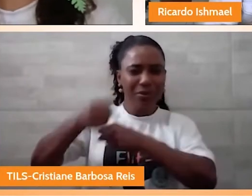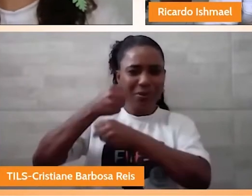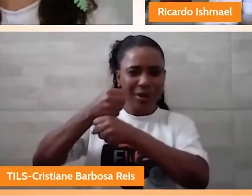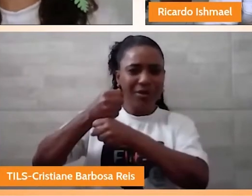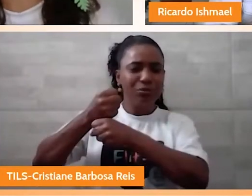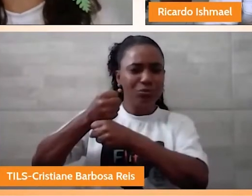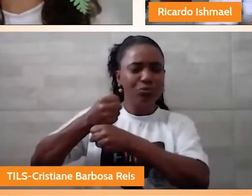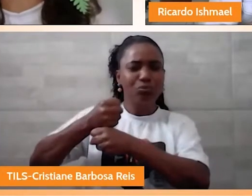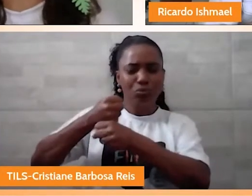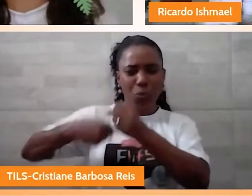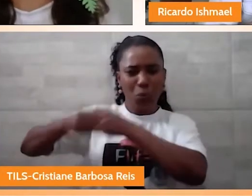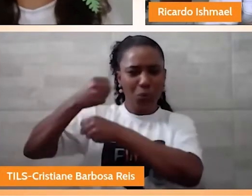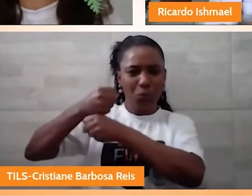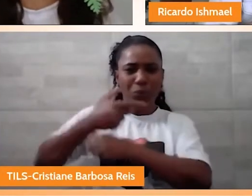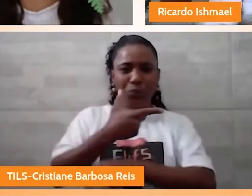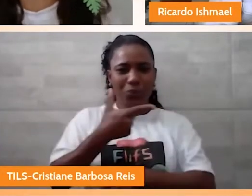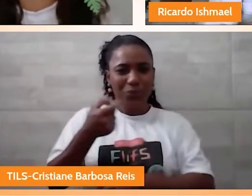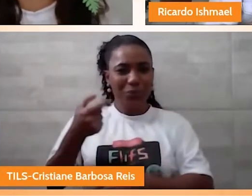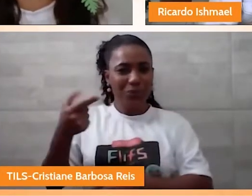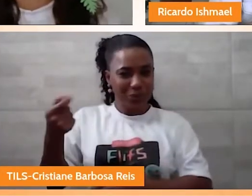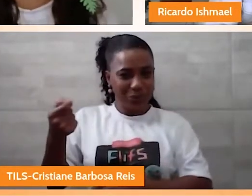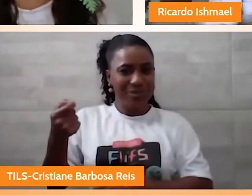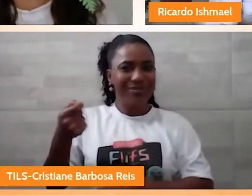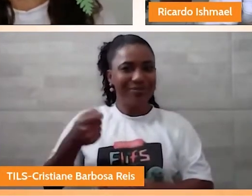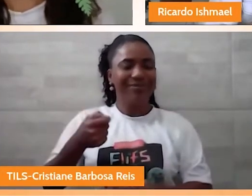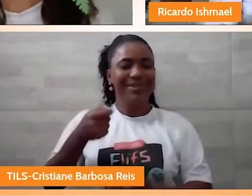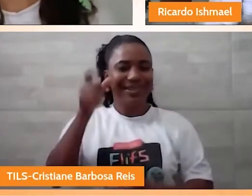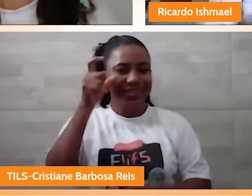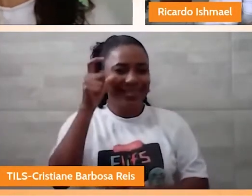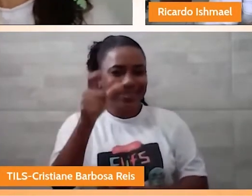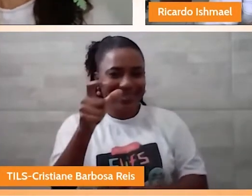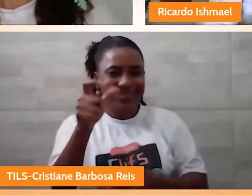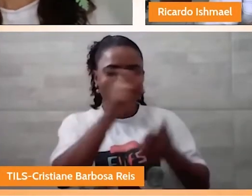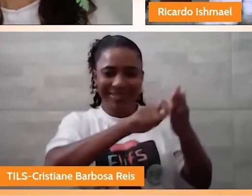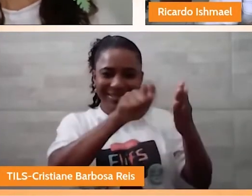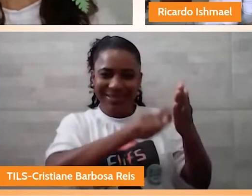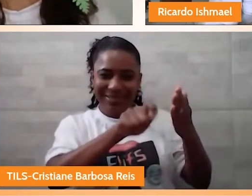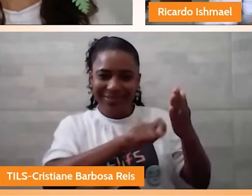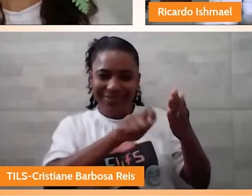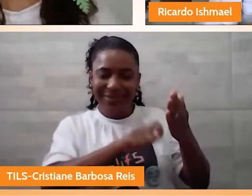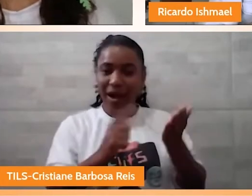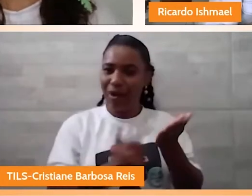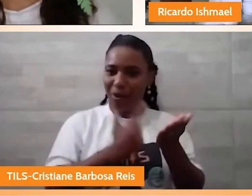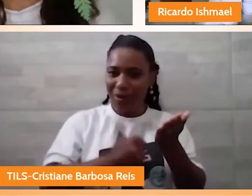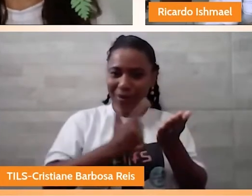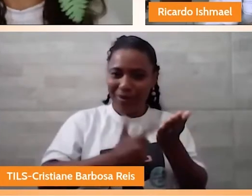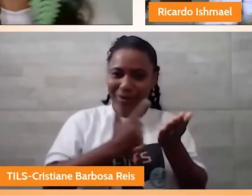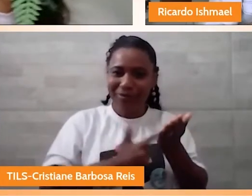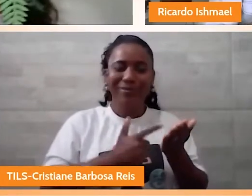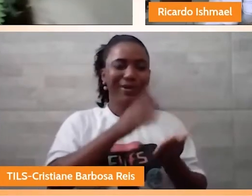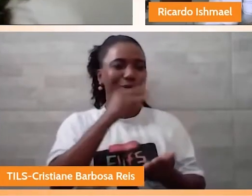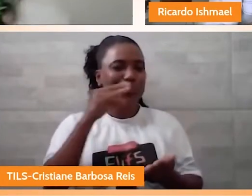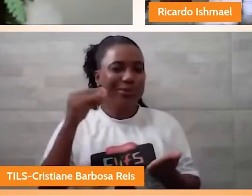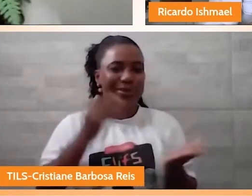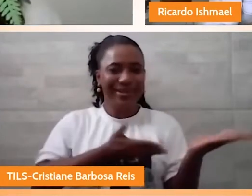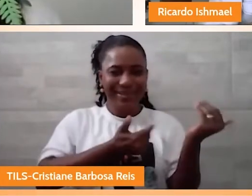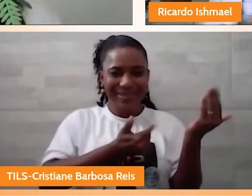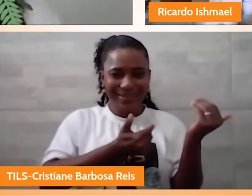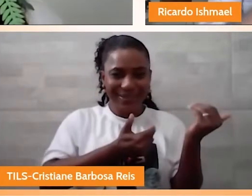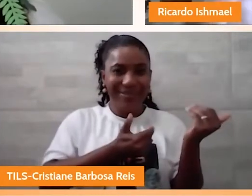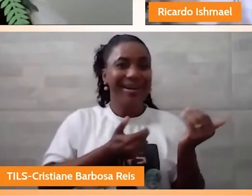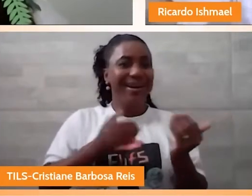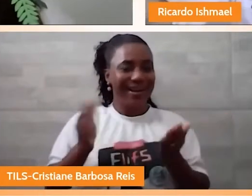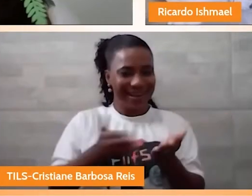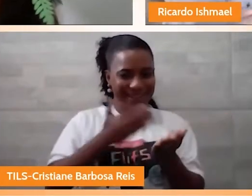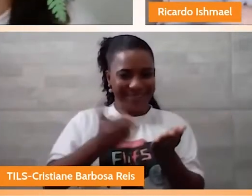da literatura infantil juvenil começou em 2020. Exato! E aí, você lança um livro... Deixa